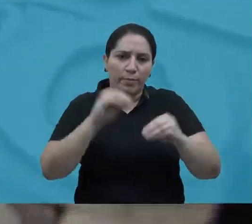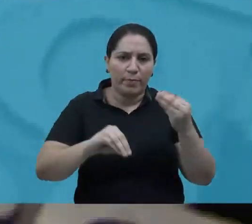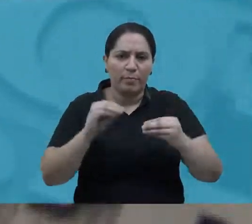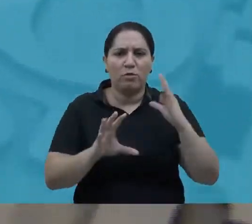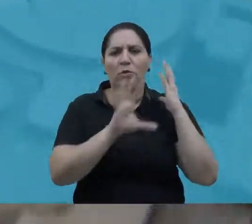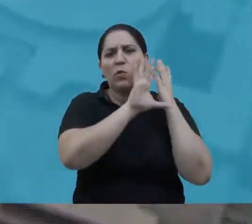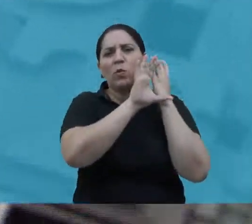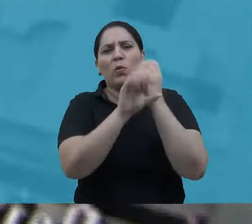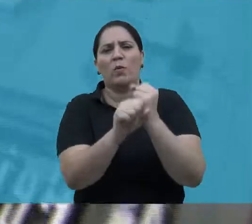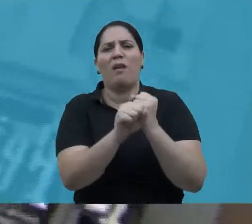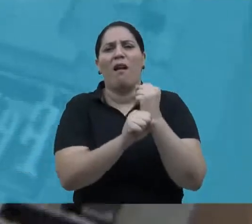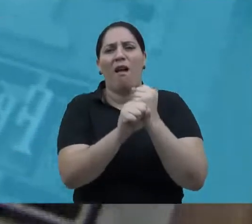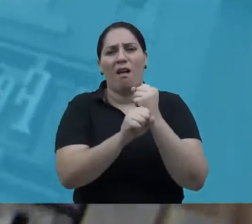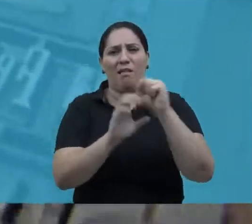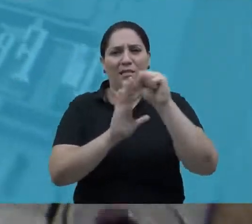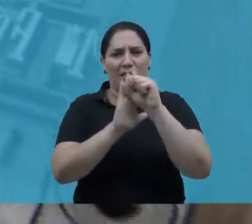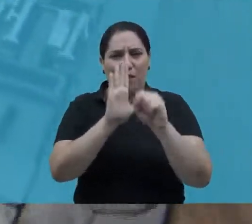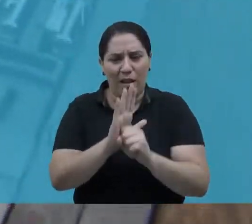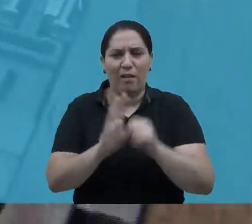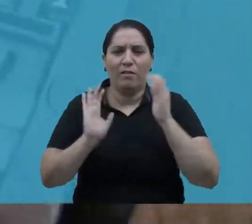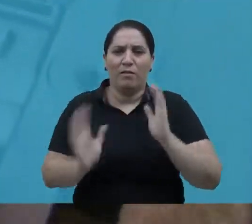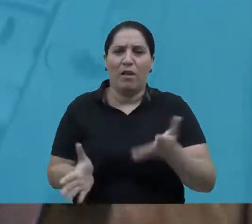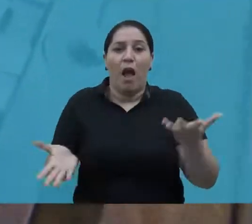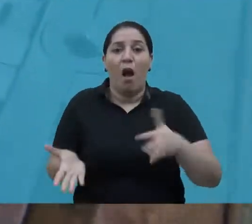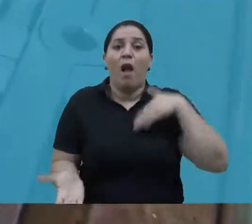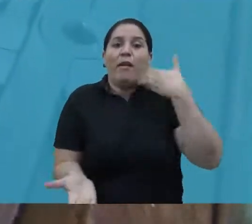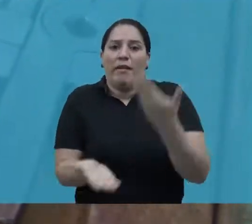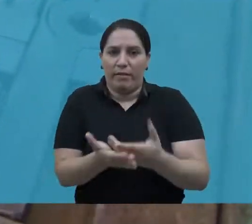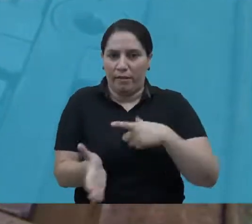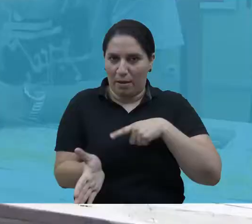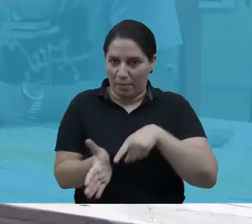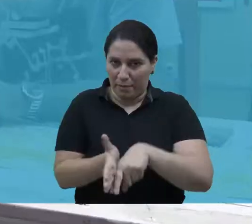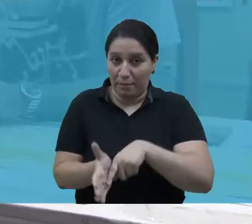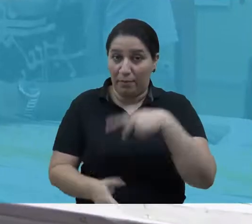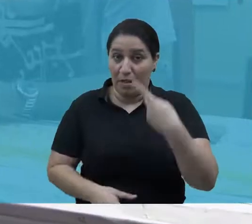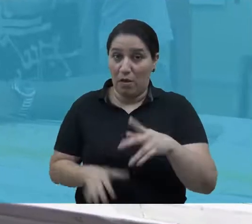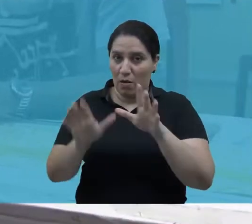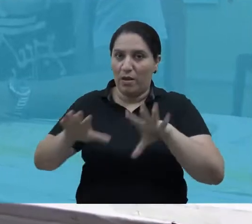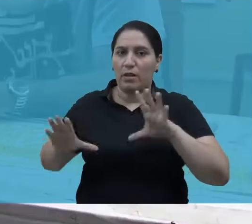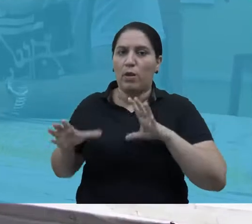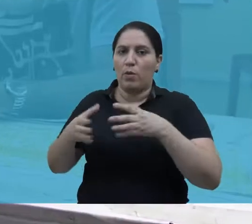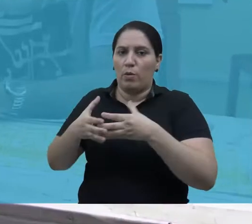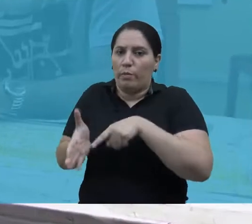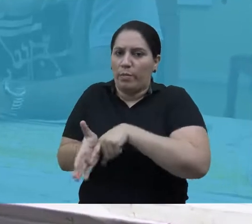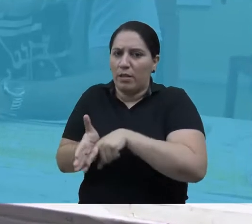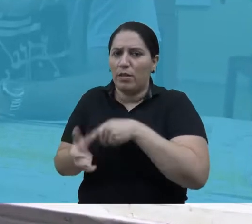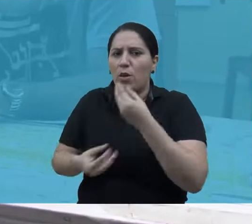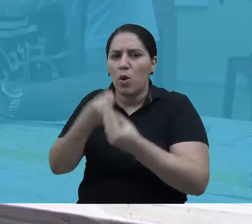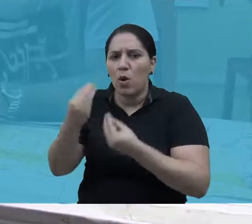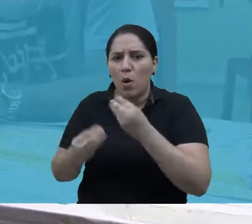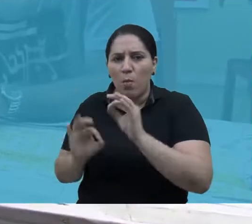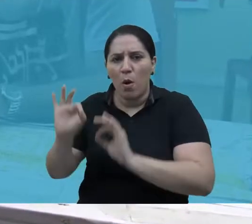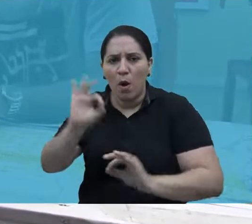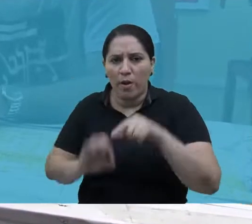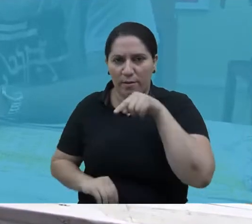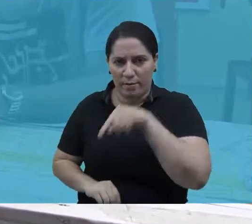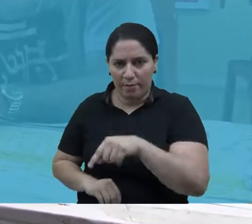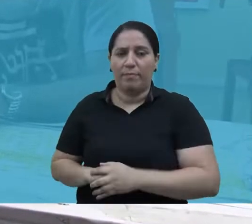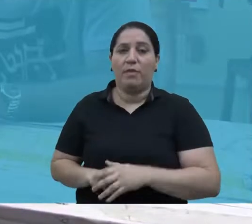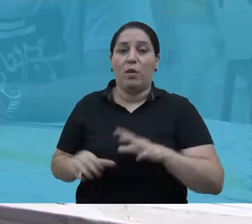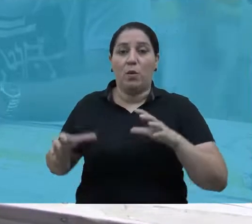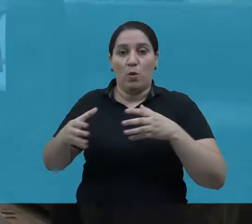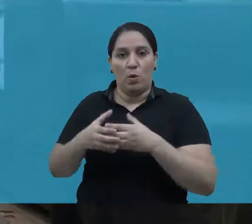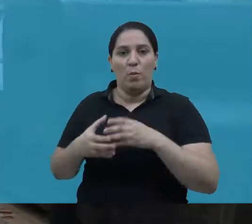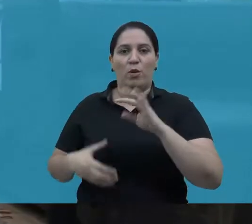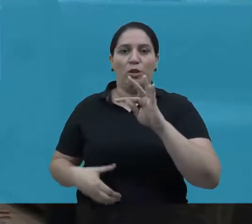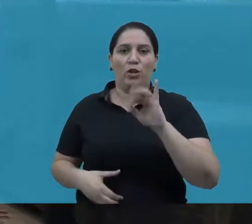técnica de impressão que atravessou séculos e ainda hoje é pesquisada. Na UFC, existe um laboratório voltado ao estudo da